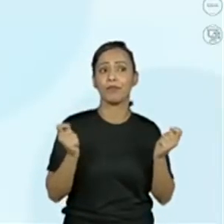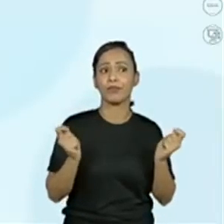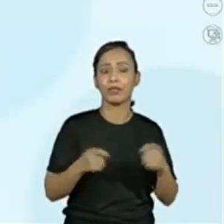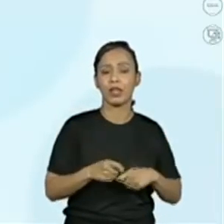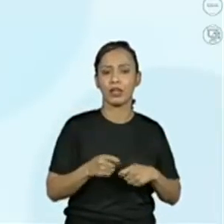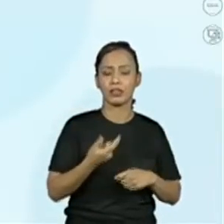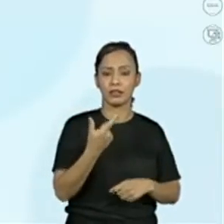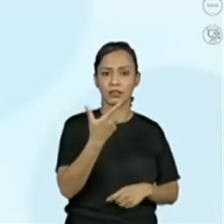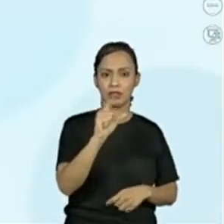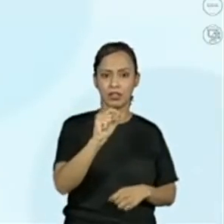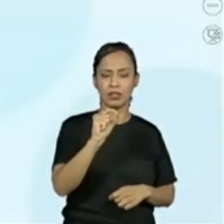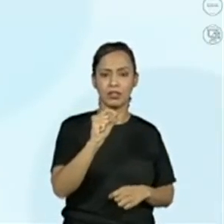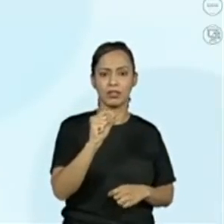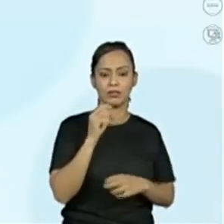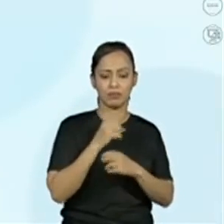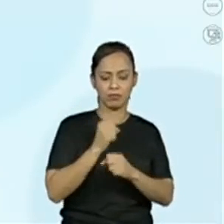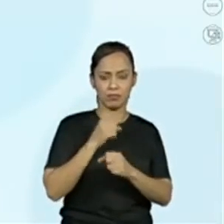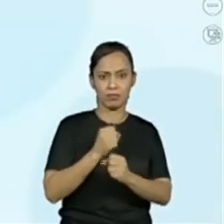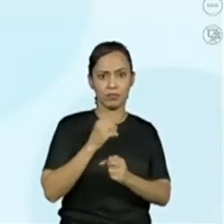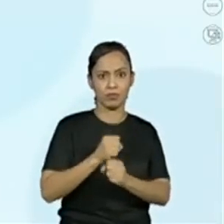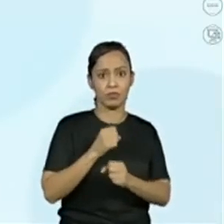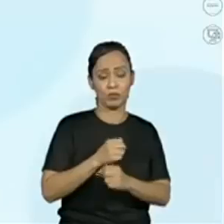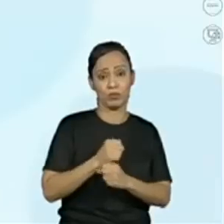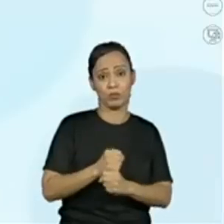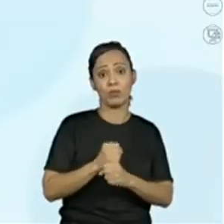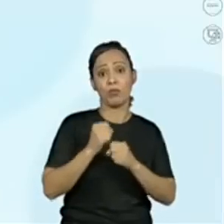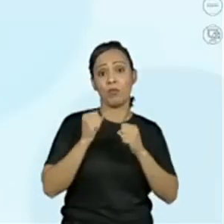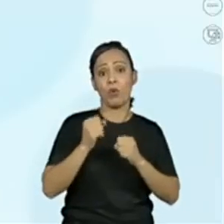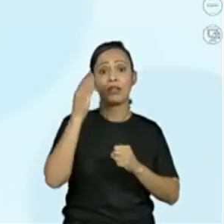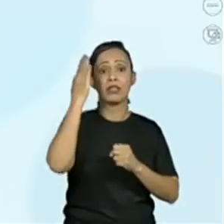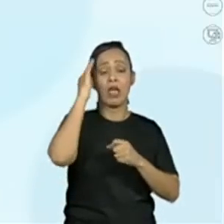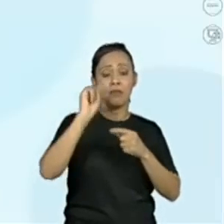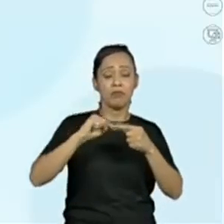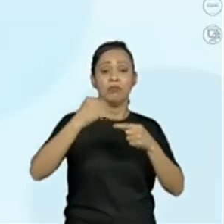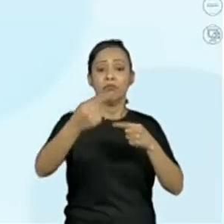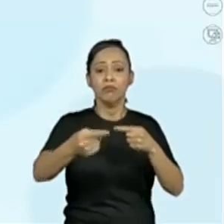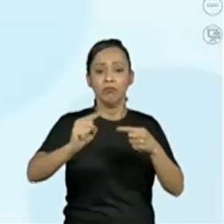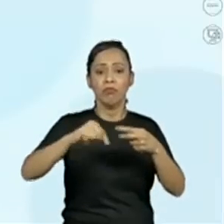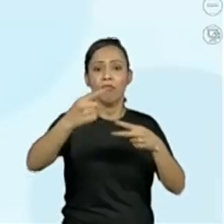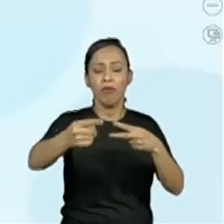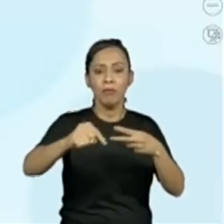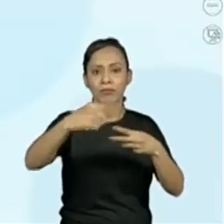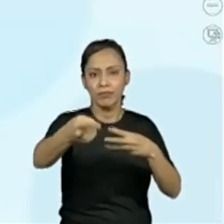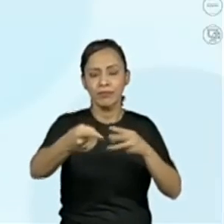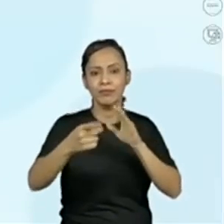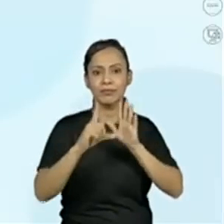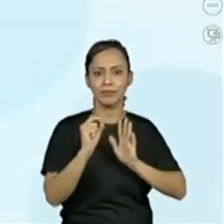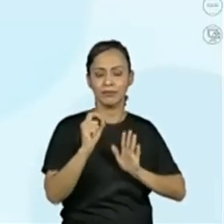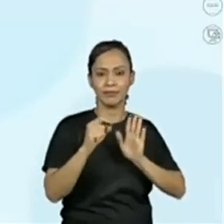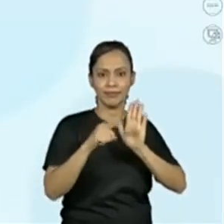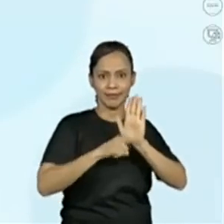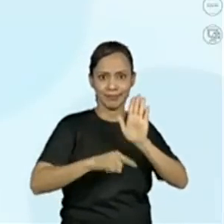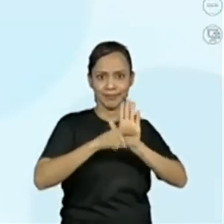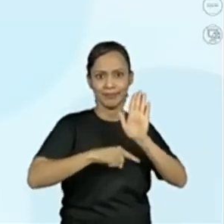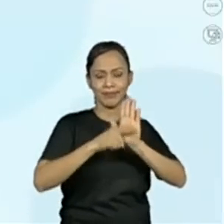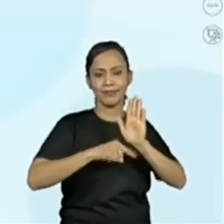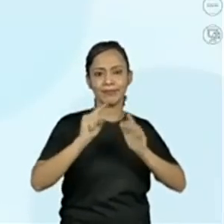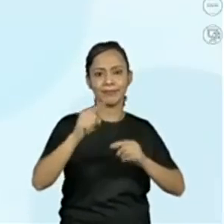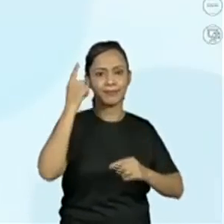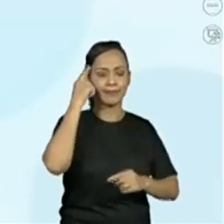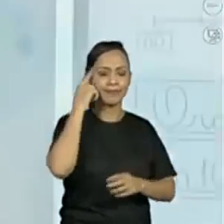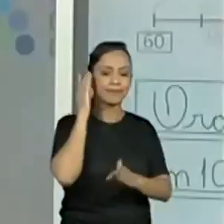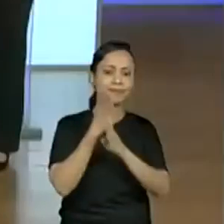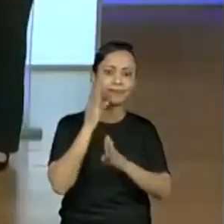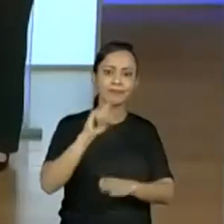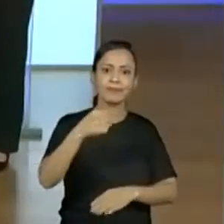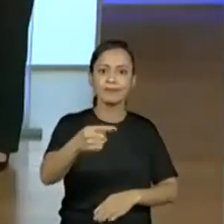número já existente ali, eu saberei, poderei prever qual é o próximo número. Isso. Se eu subtrair,